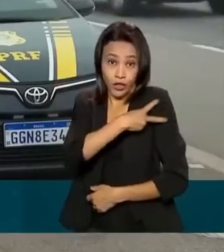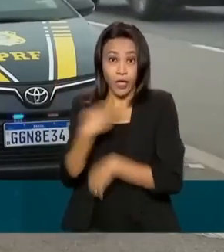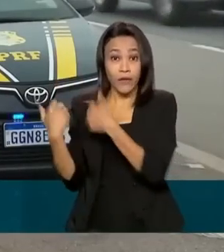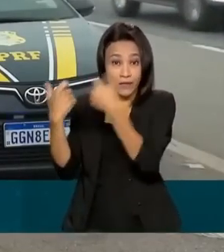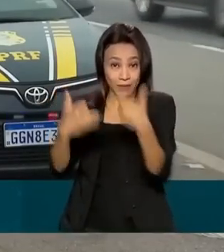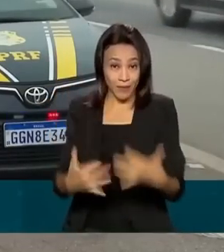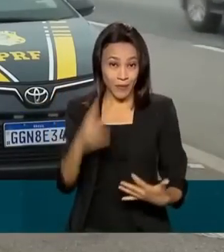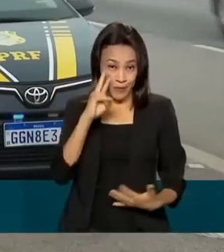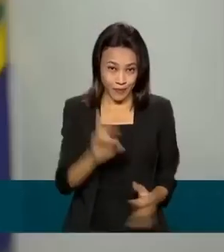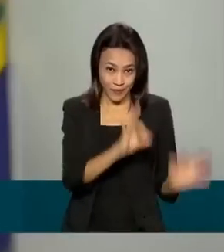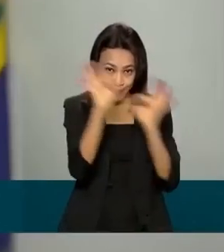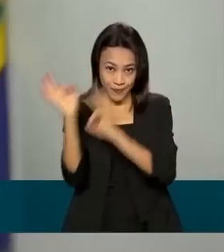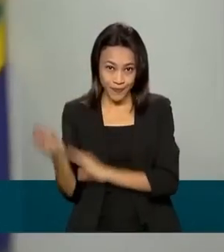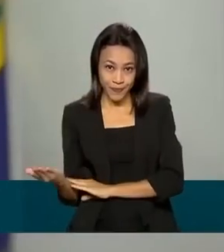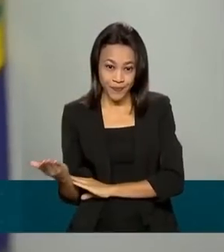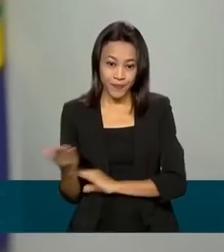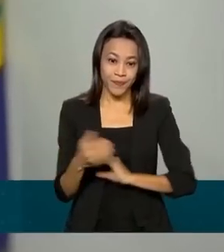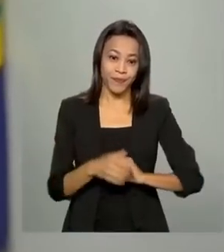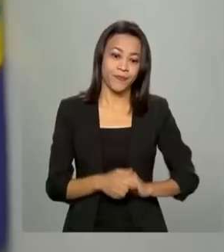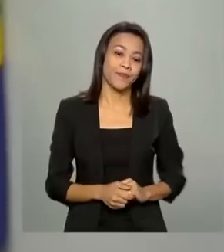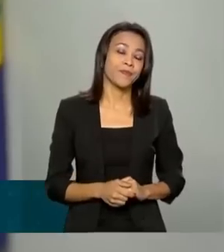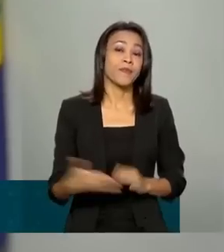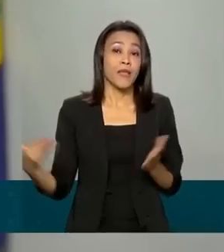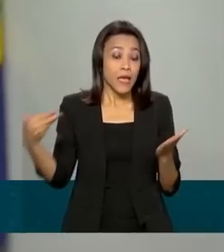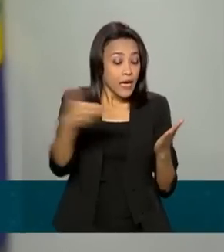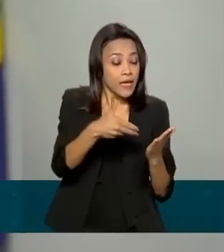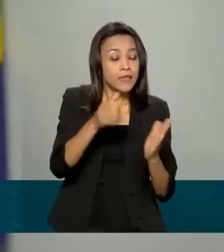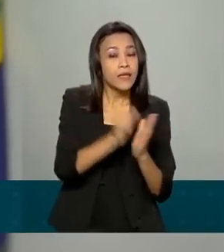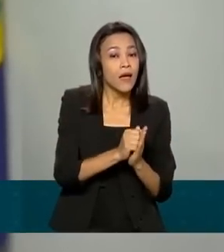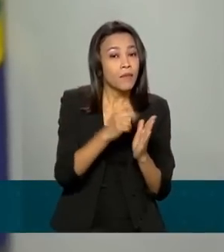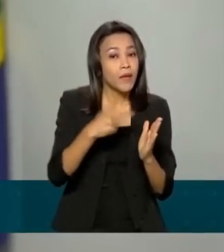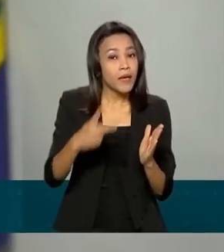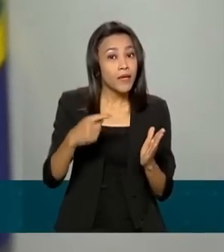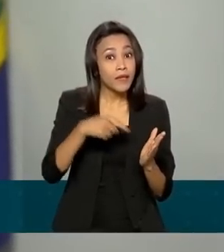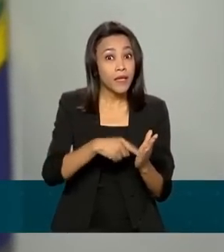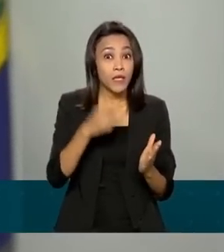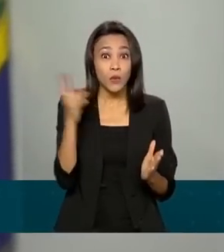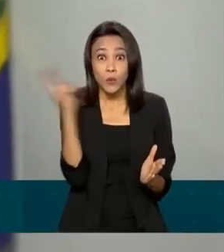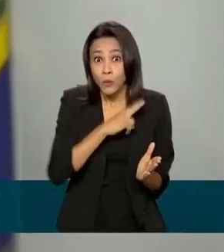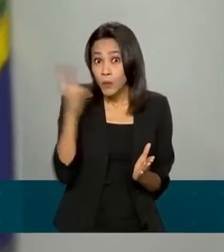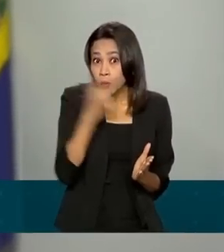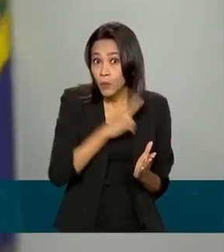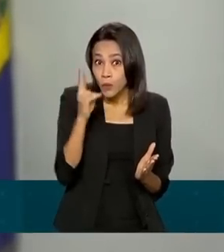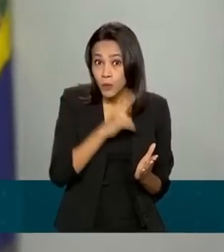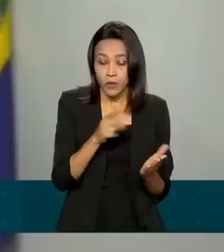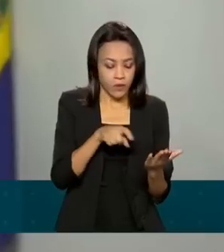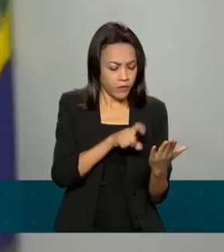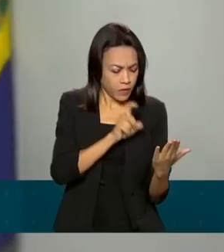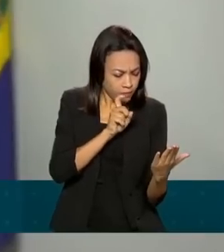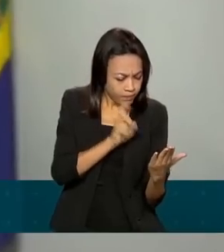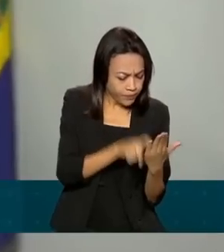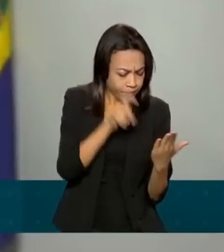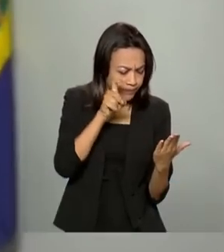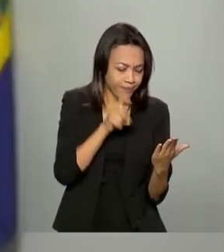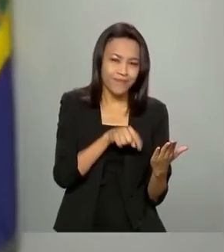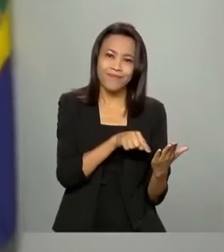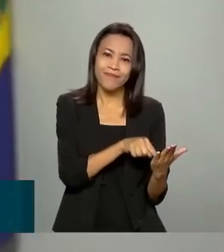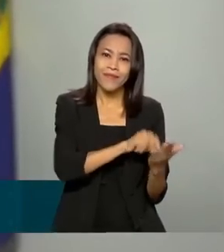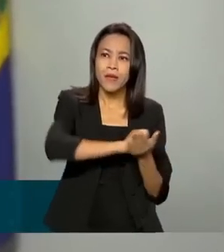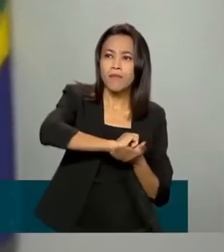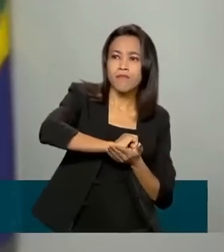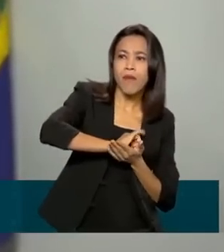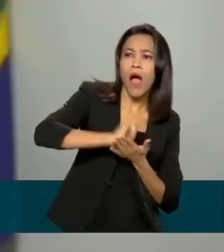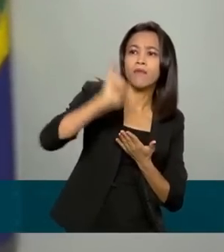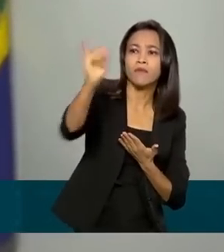assunto. Vamos ver. Esse aplicativo, ele traz um botão de emergência, onde o cidadão, ele pode acionar a Polícia